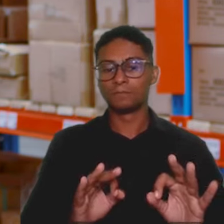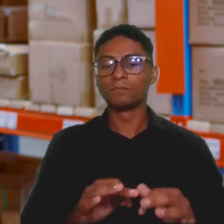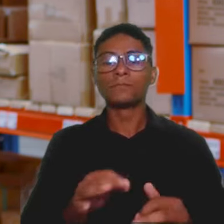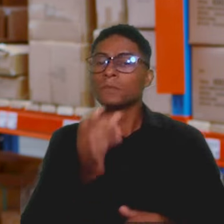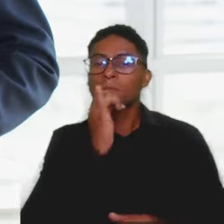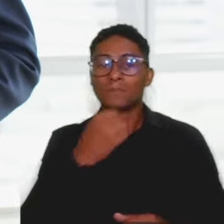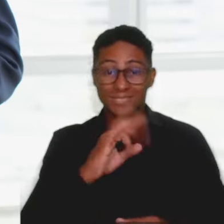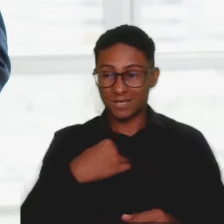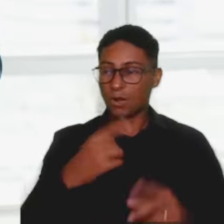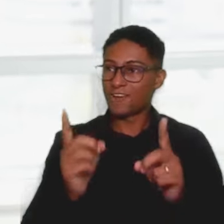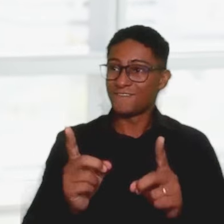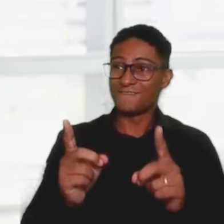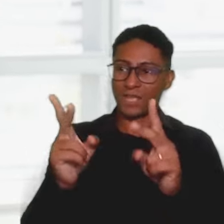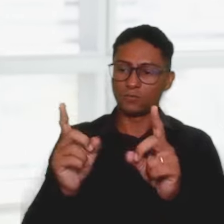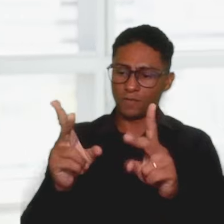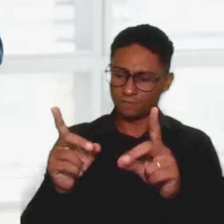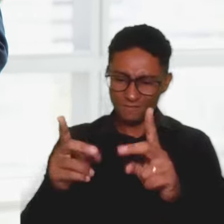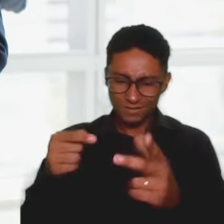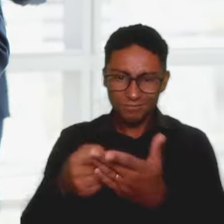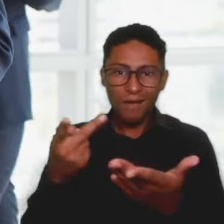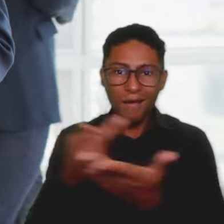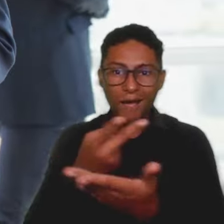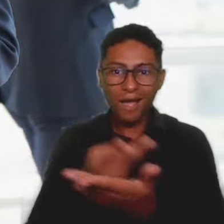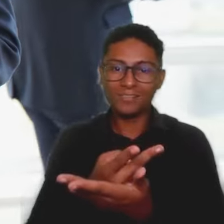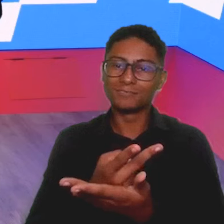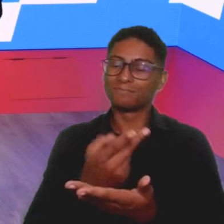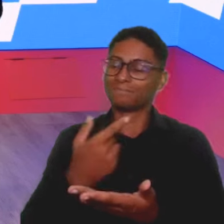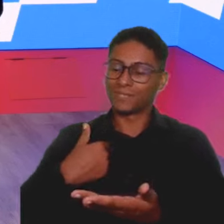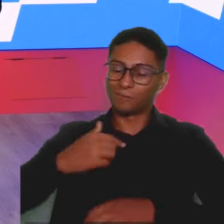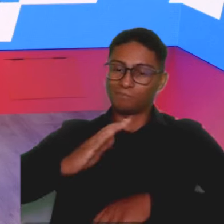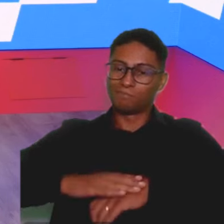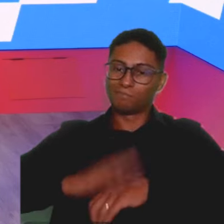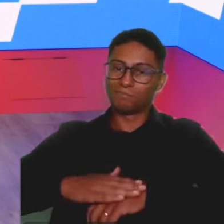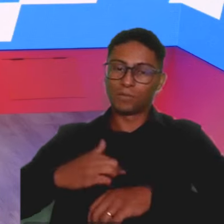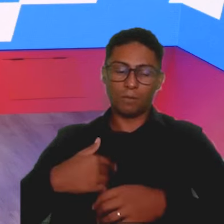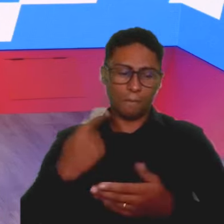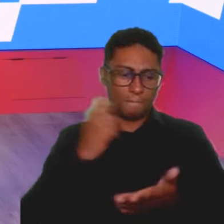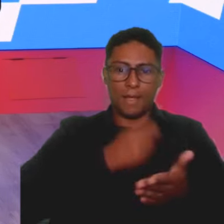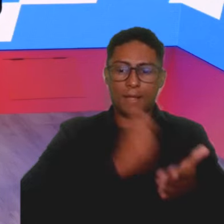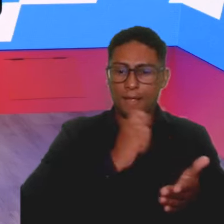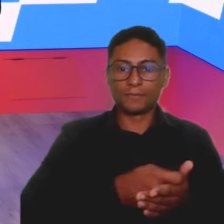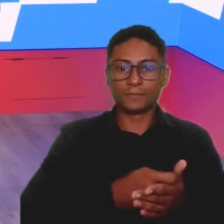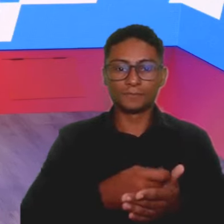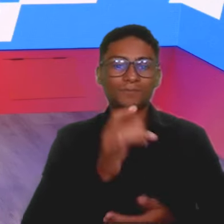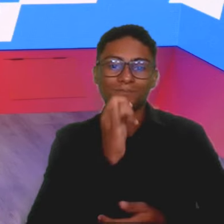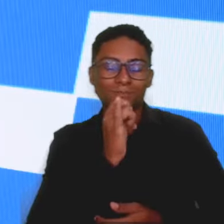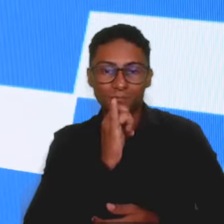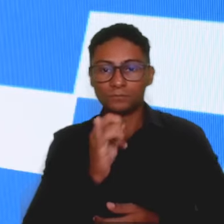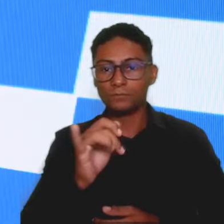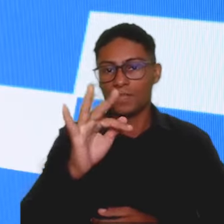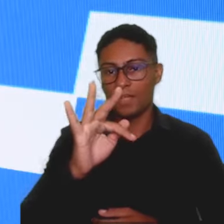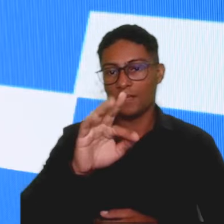vendo mal, a despesa sai do meu bolso. Então, um exemplo, tem lá uma despesa de frete.